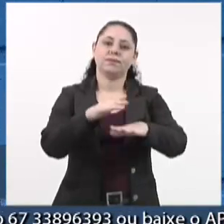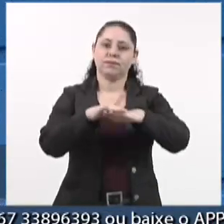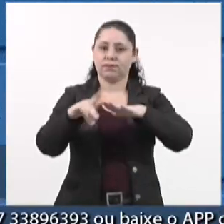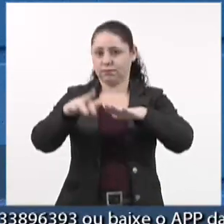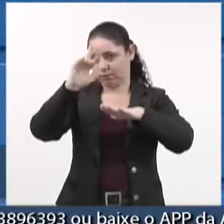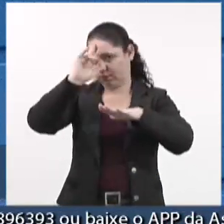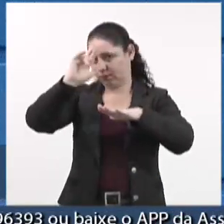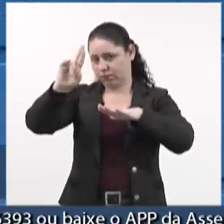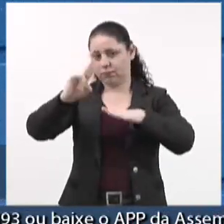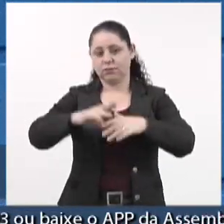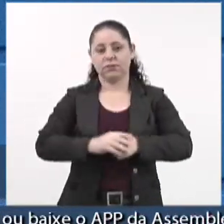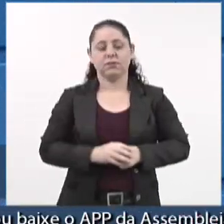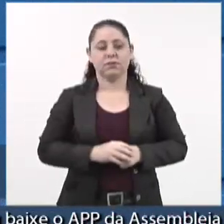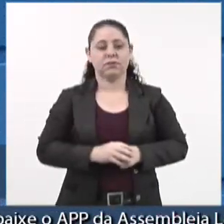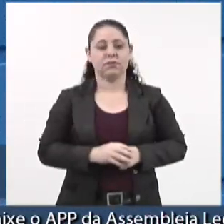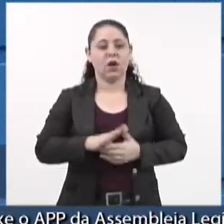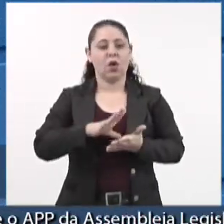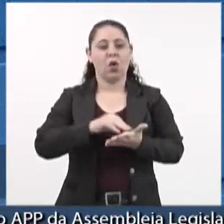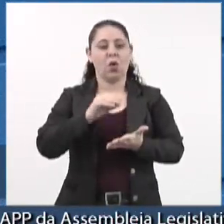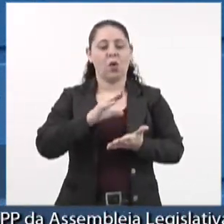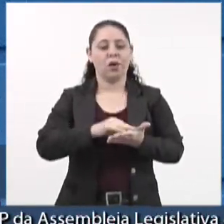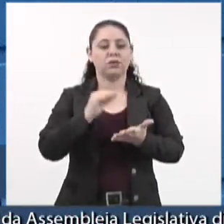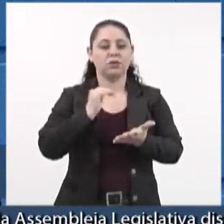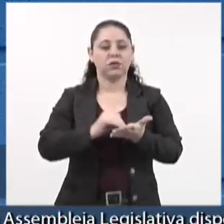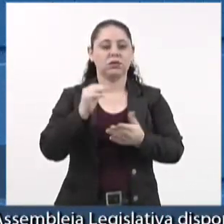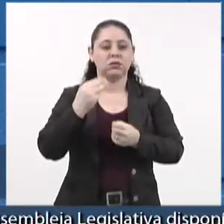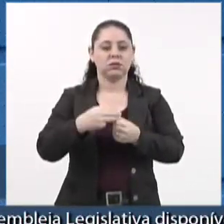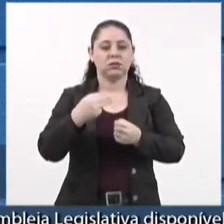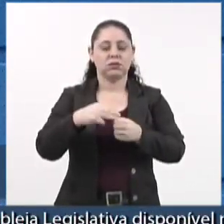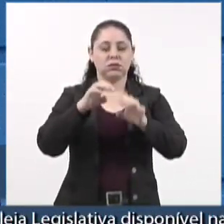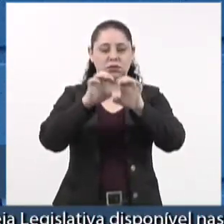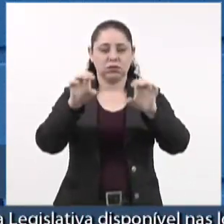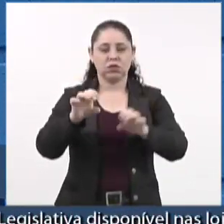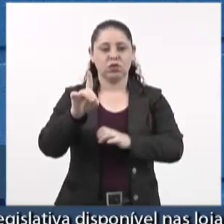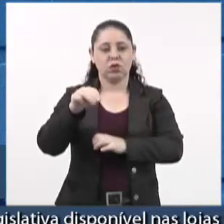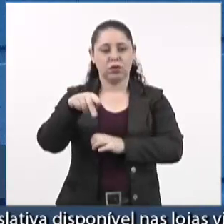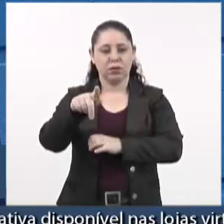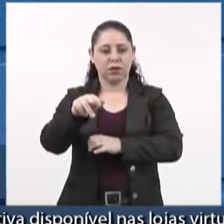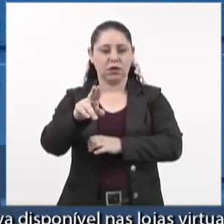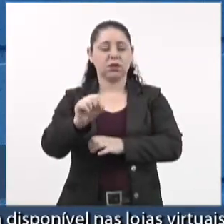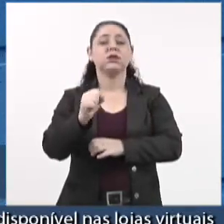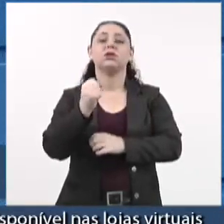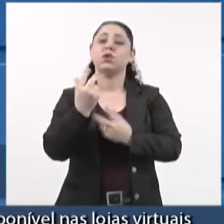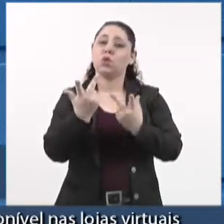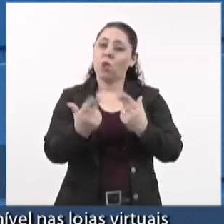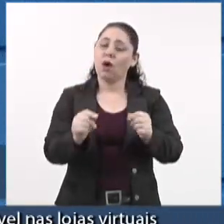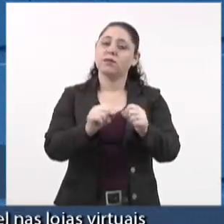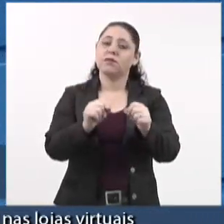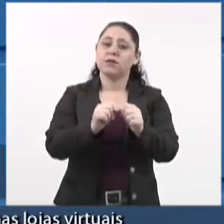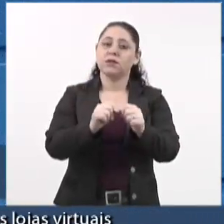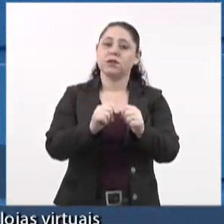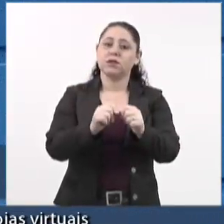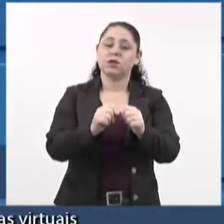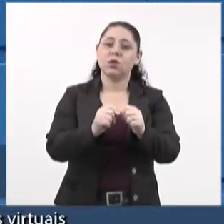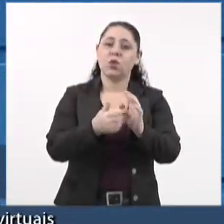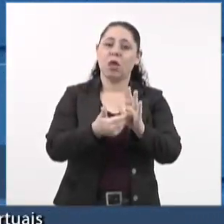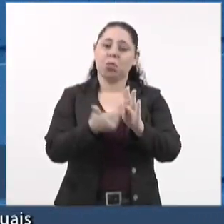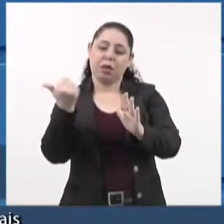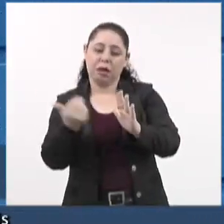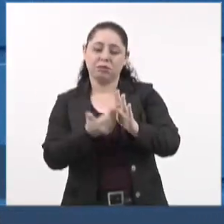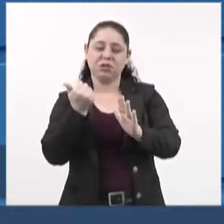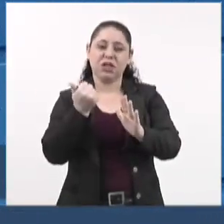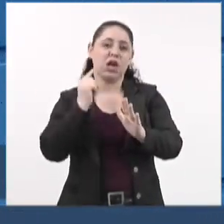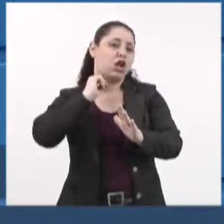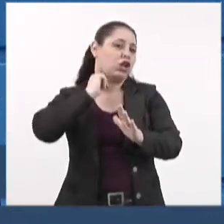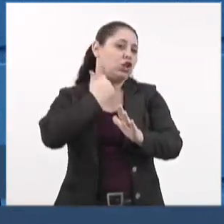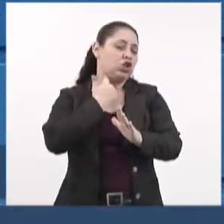diretora, com cópia, solicitando ao secretário municipal de infraestrutura, Domingos Saibinete, solicitando ao mesmo que providencie a retirada de entulhos